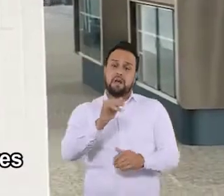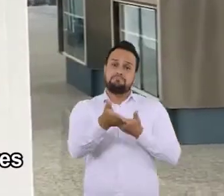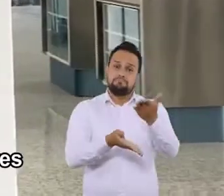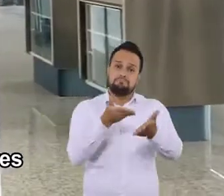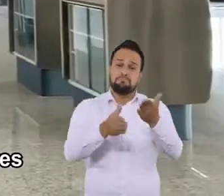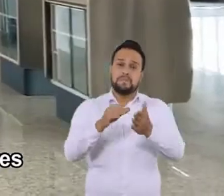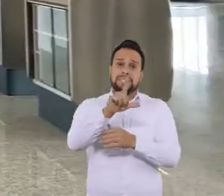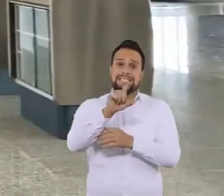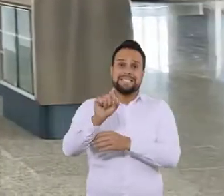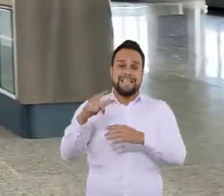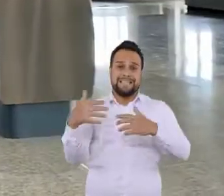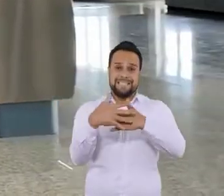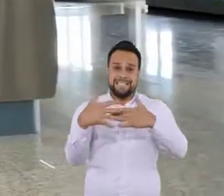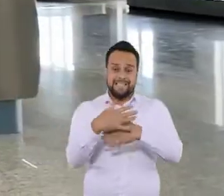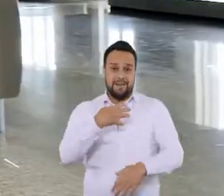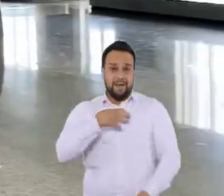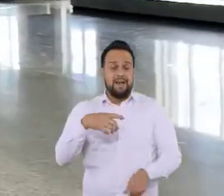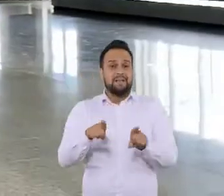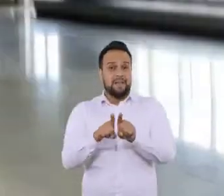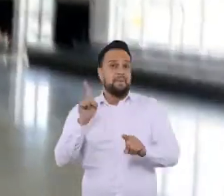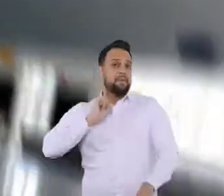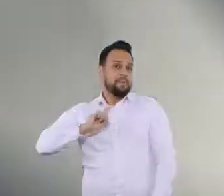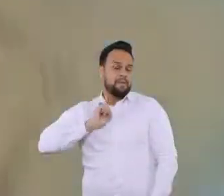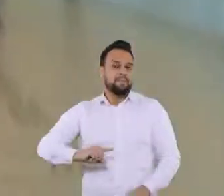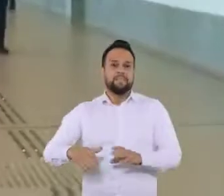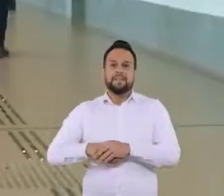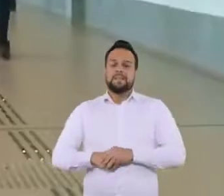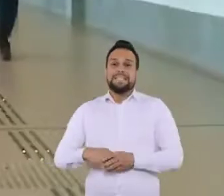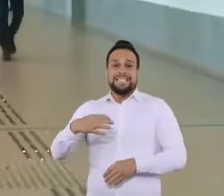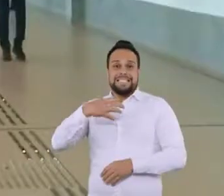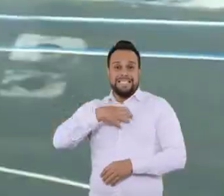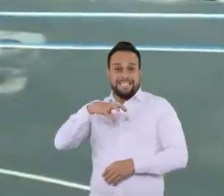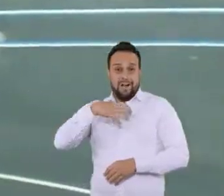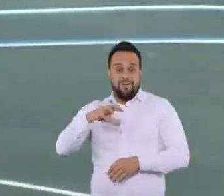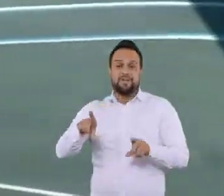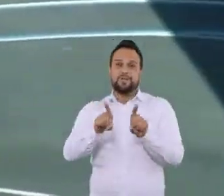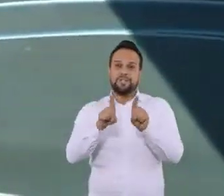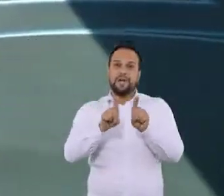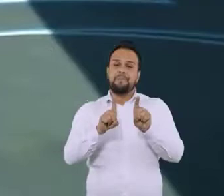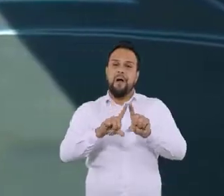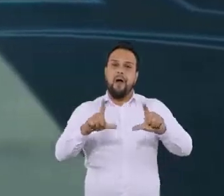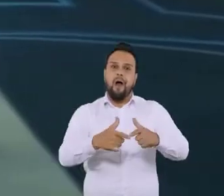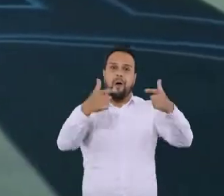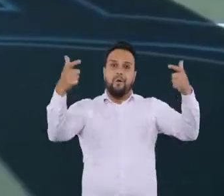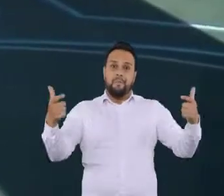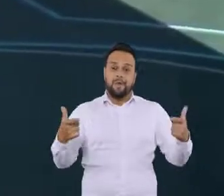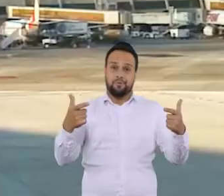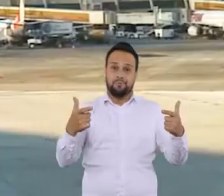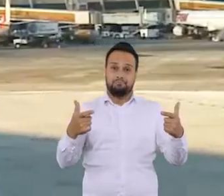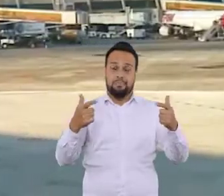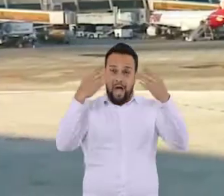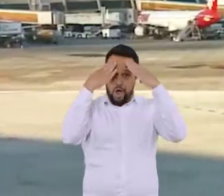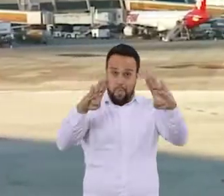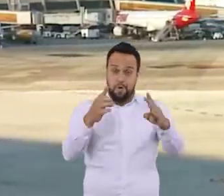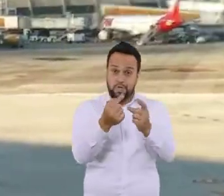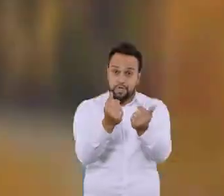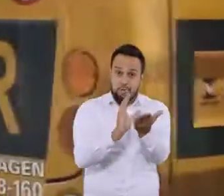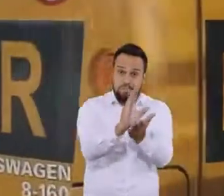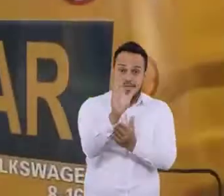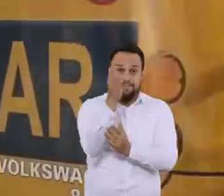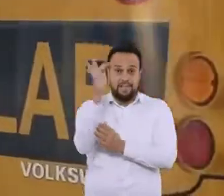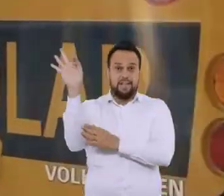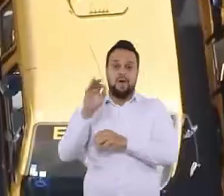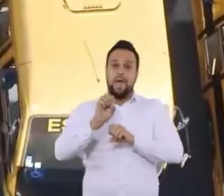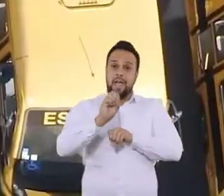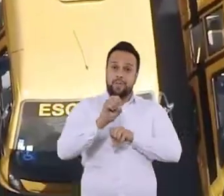Rocha vai atender moradores de 100 cidades baianas e mineiras. Salvador também teve o aeroporto ampliado com recursos federais.